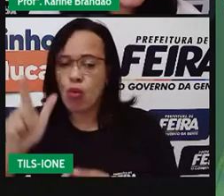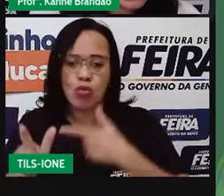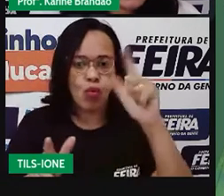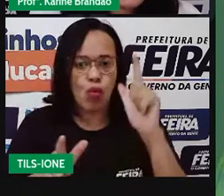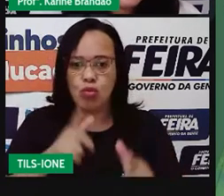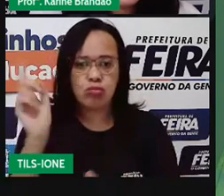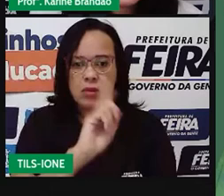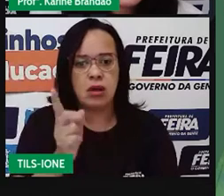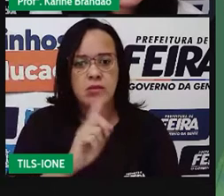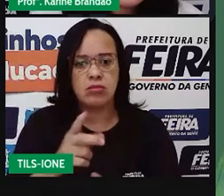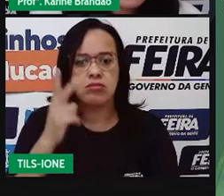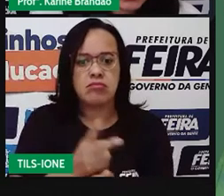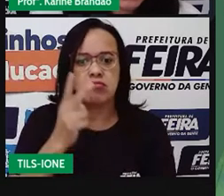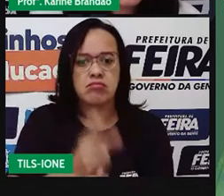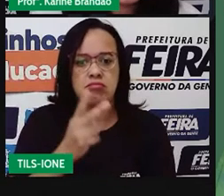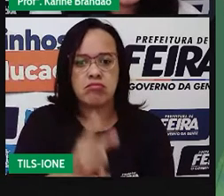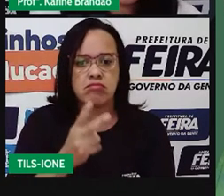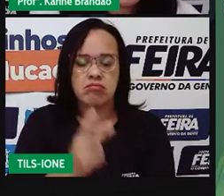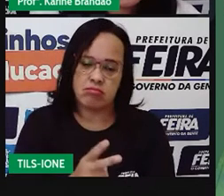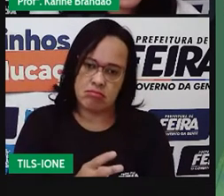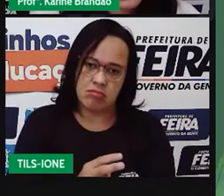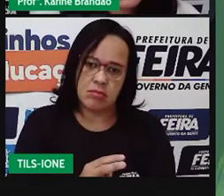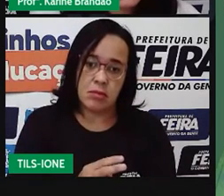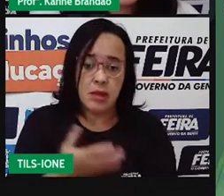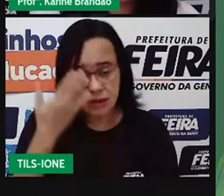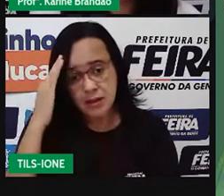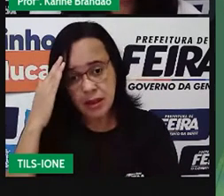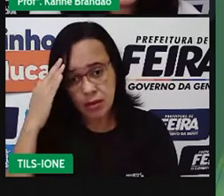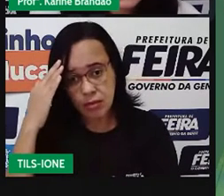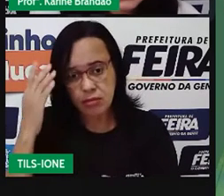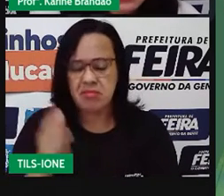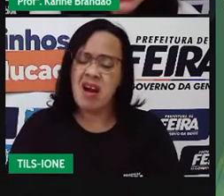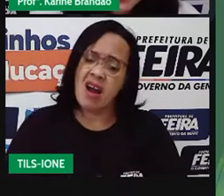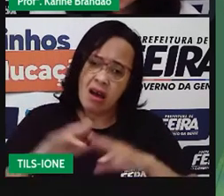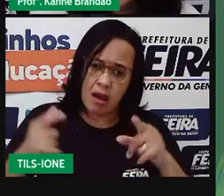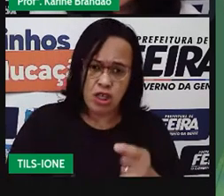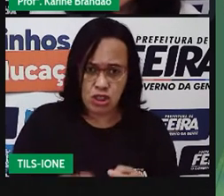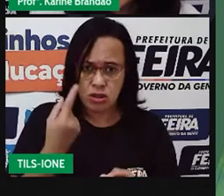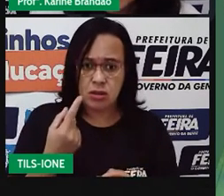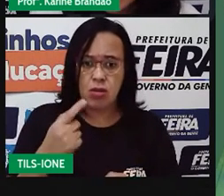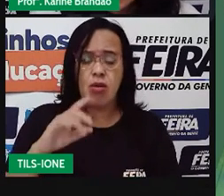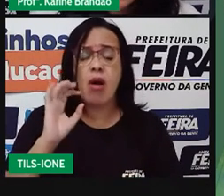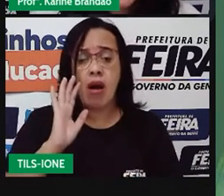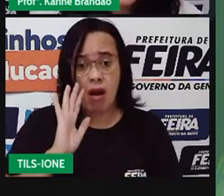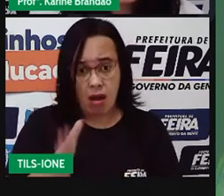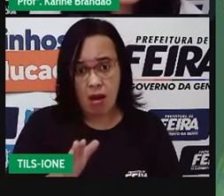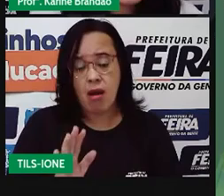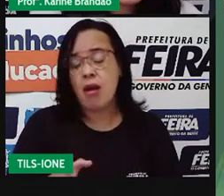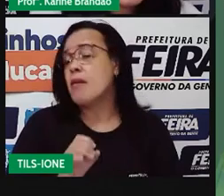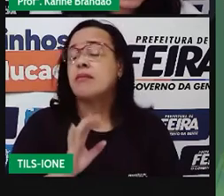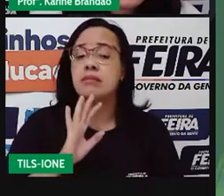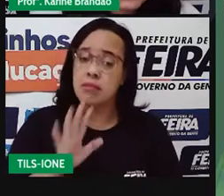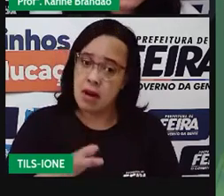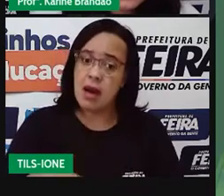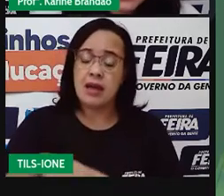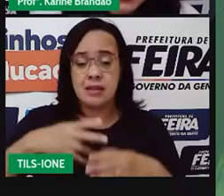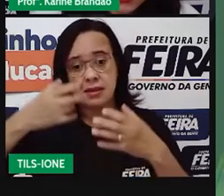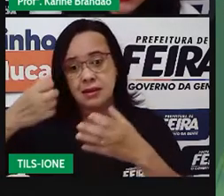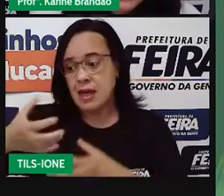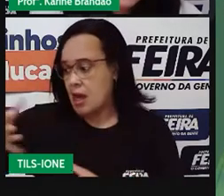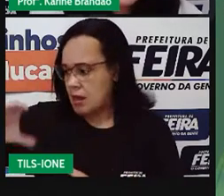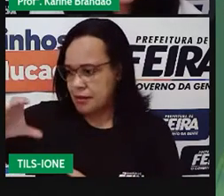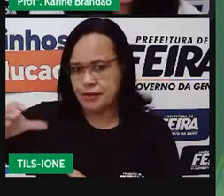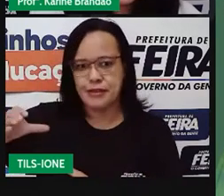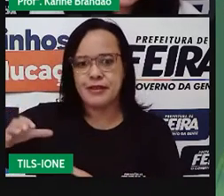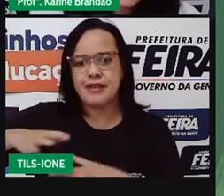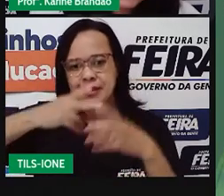explicam, né? Na biologia, o comportamento do canibalismo. E aí, a gente tá observando aqui,